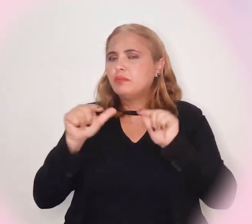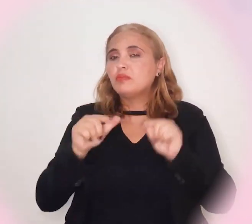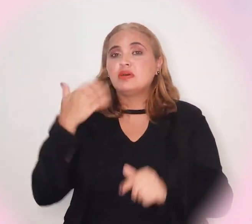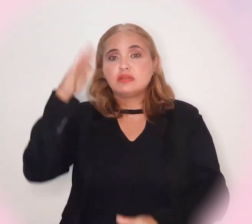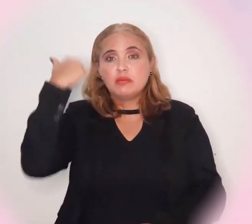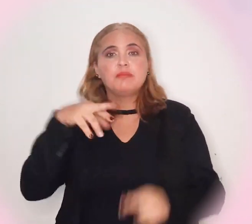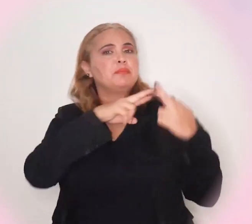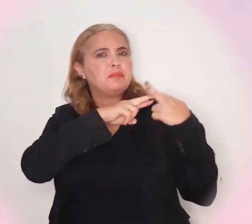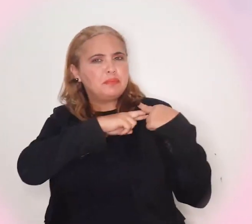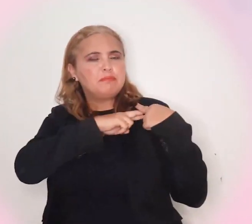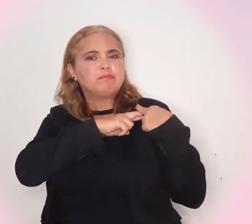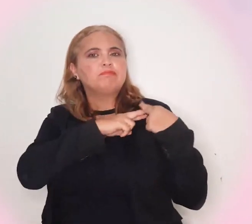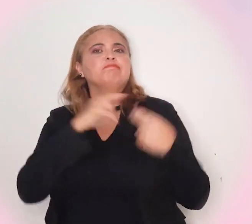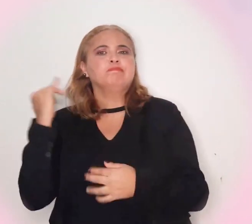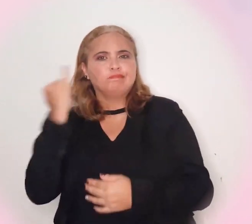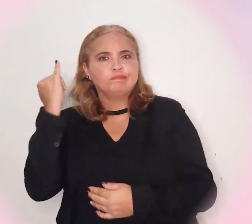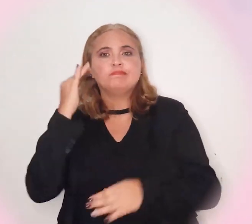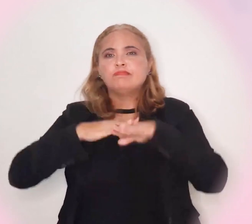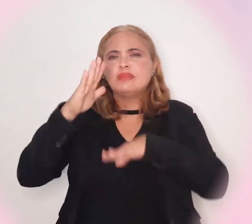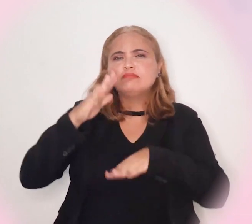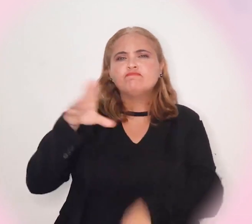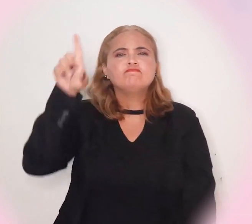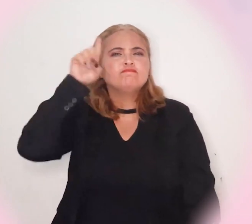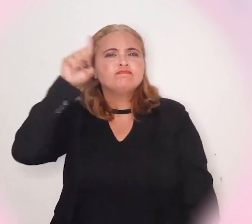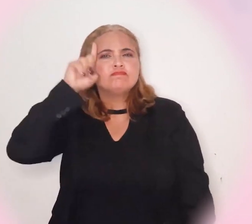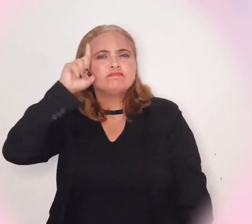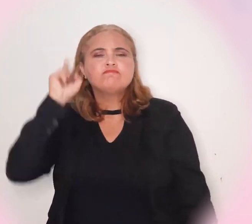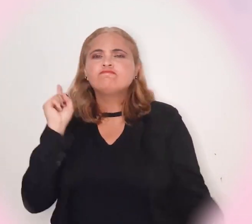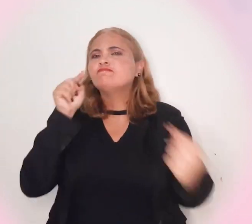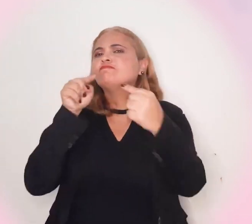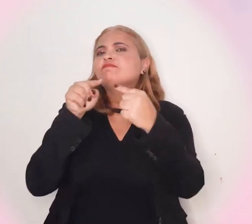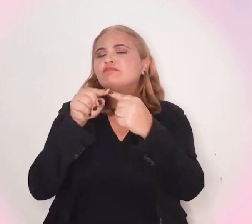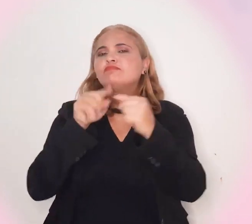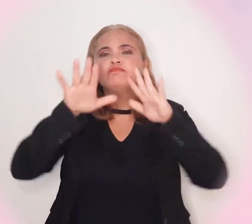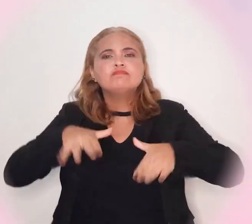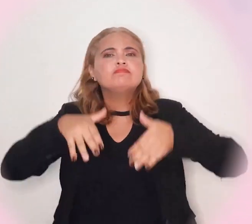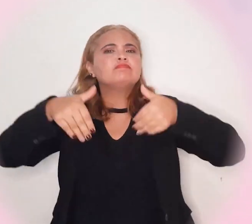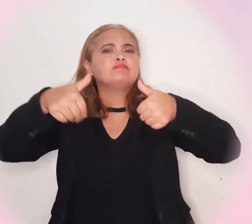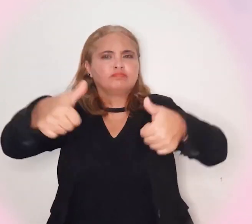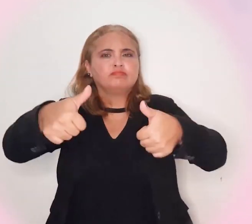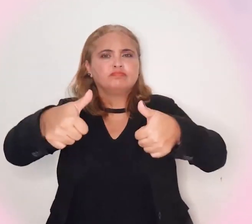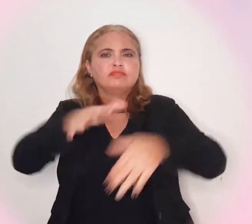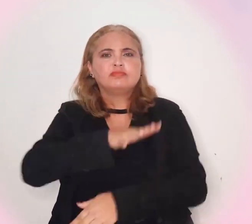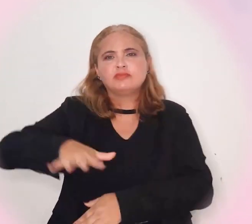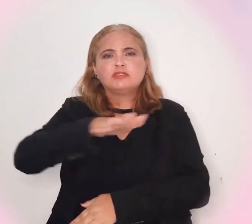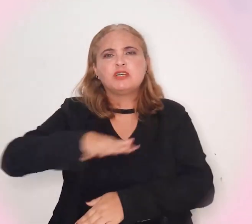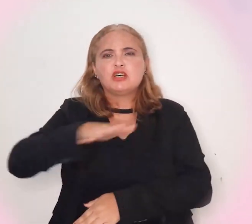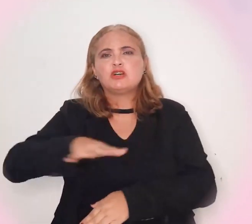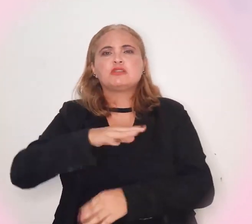papel. Sabemos que a responsabilidade é grande, mas a cada dia nós buscamos o objetivo para